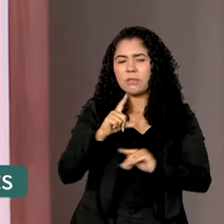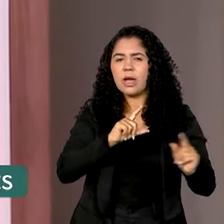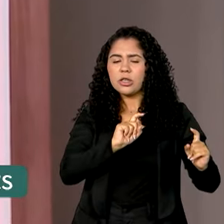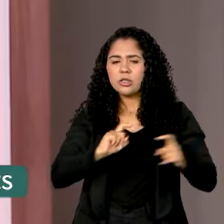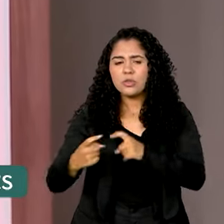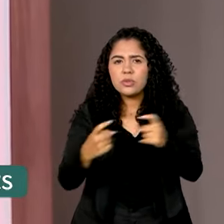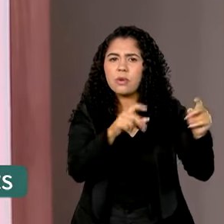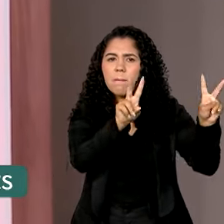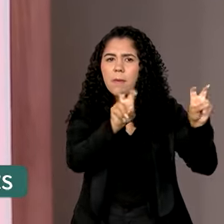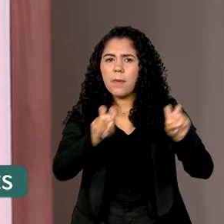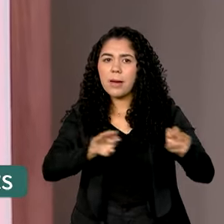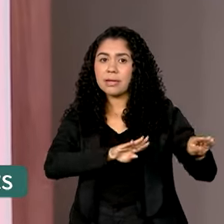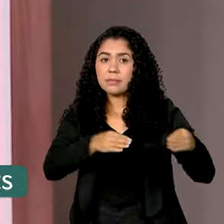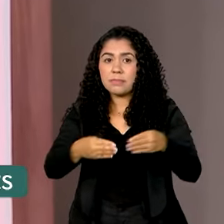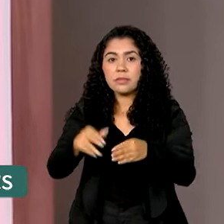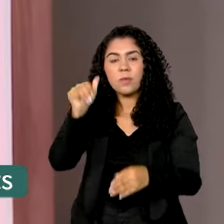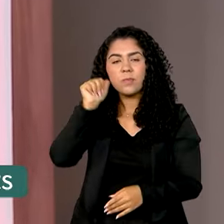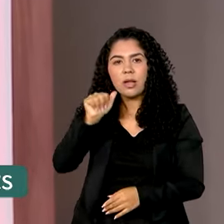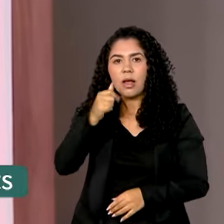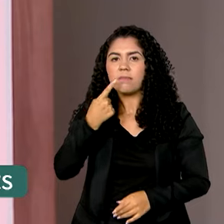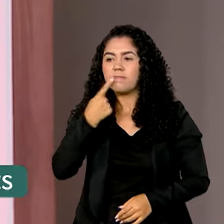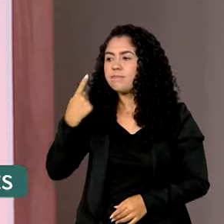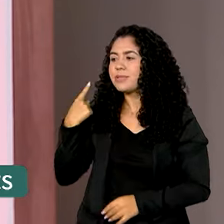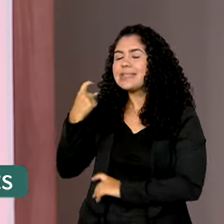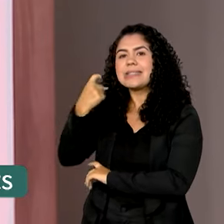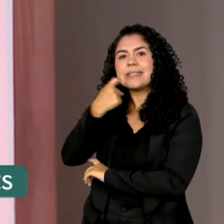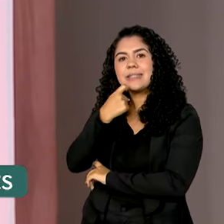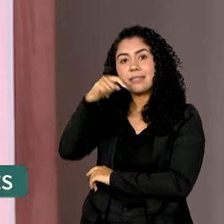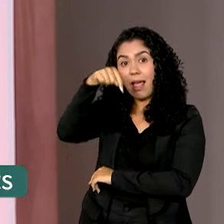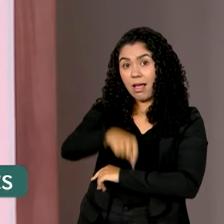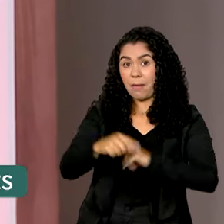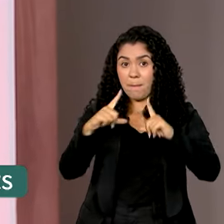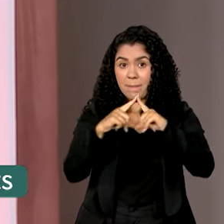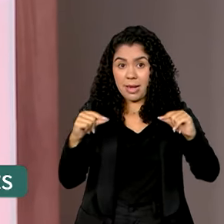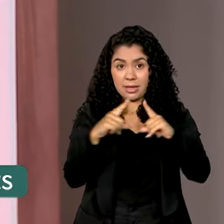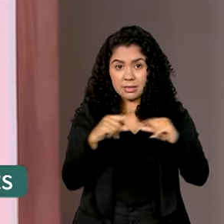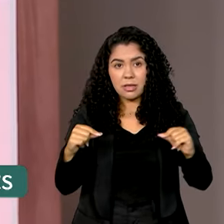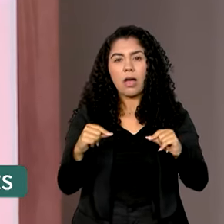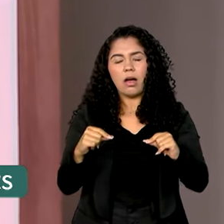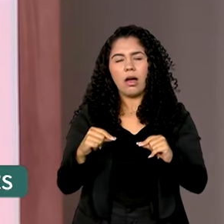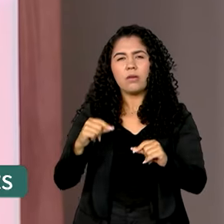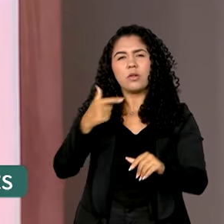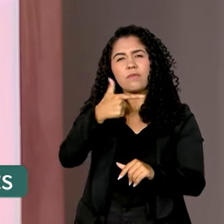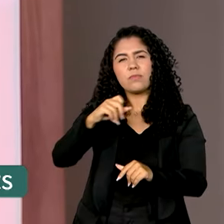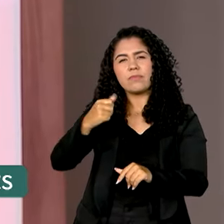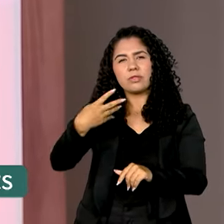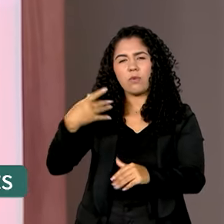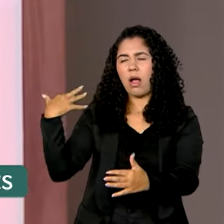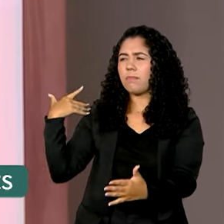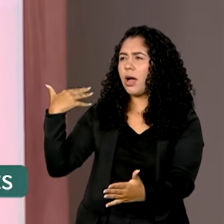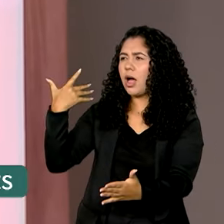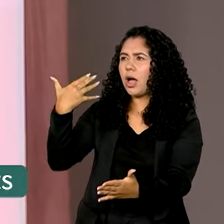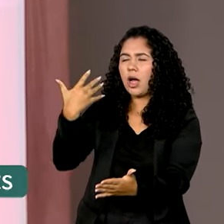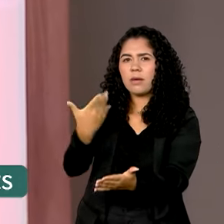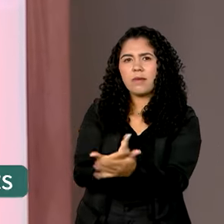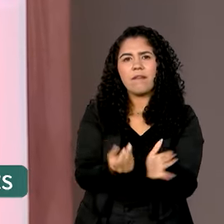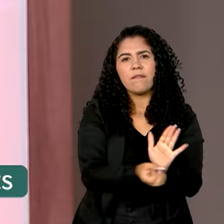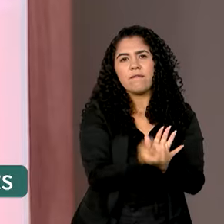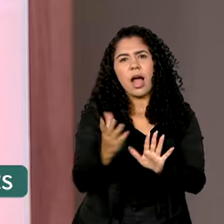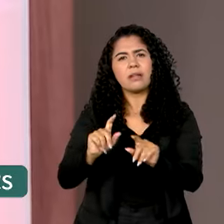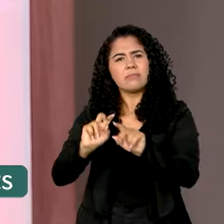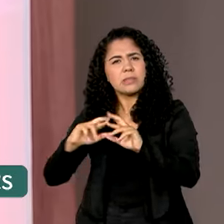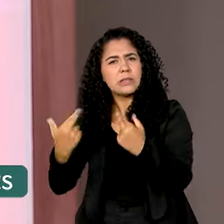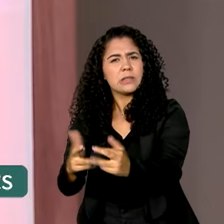voltadas para as mulheres, se reuniu na última sexta-feira em Brasília. Ao longo de 2024, equipes técnicas tiveram